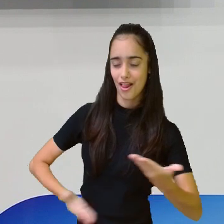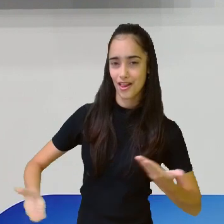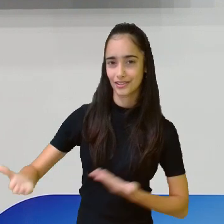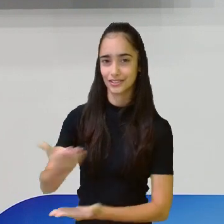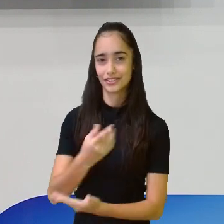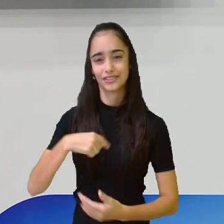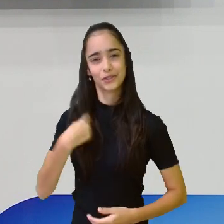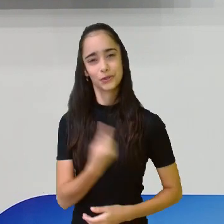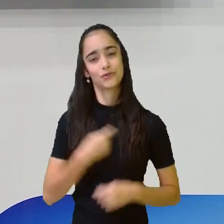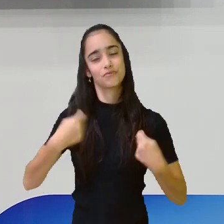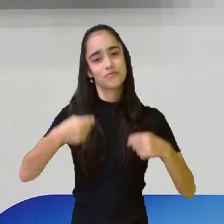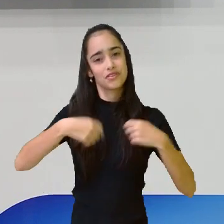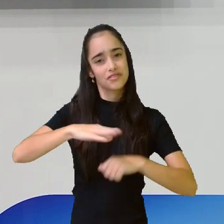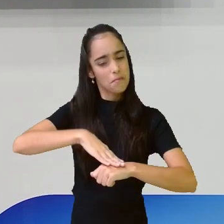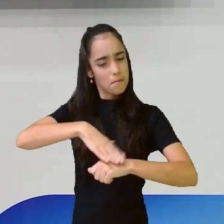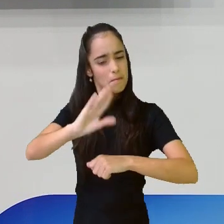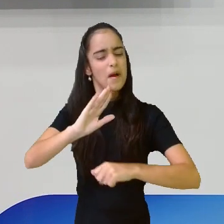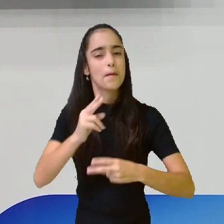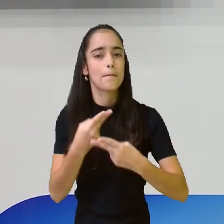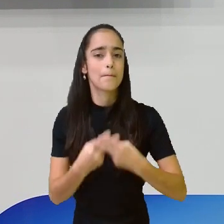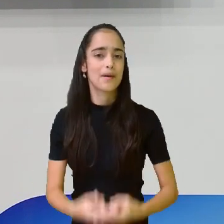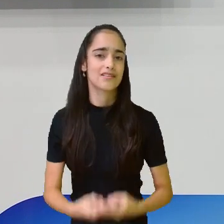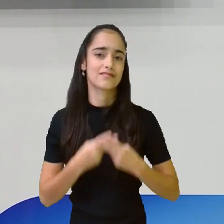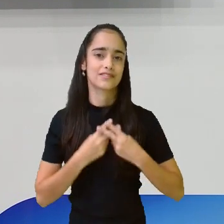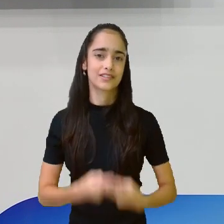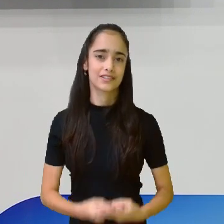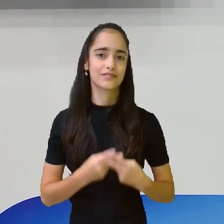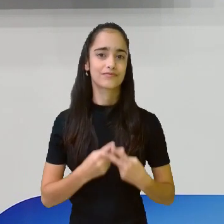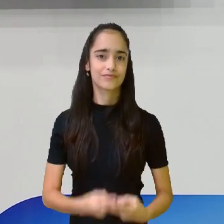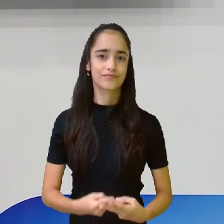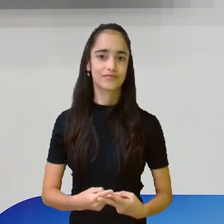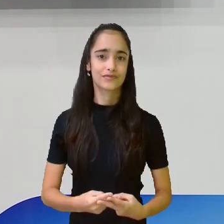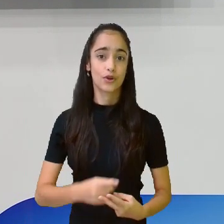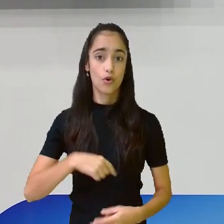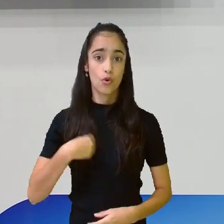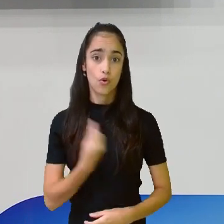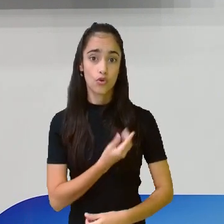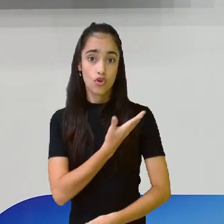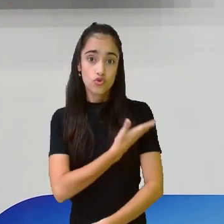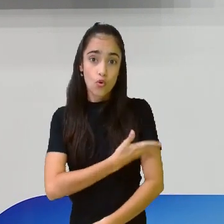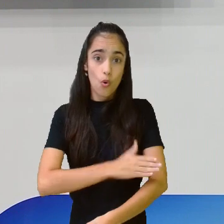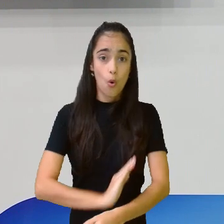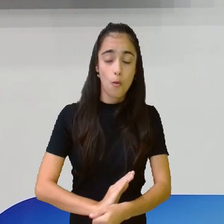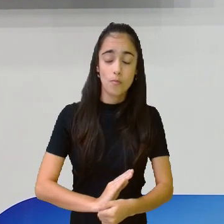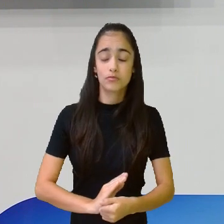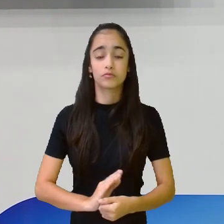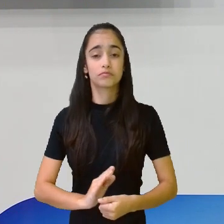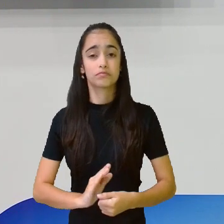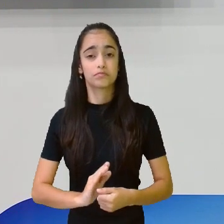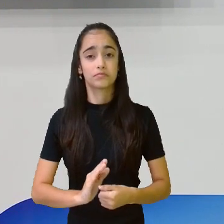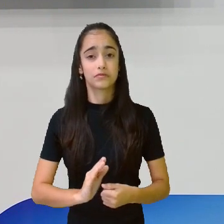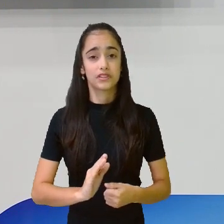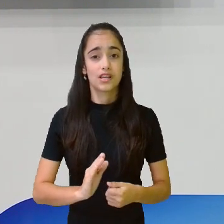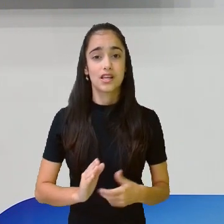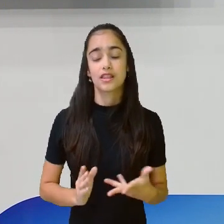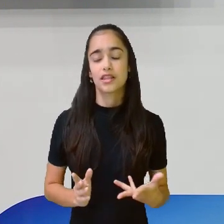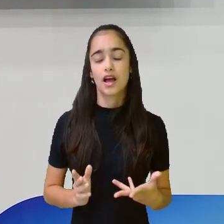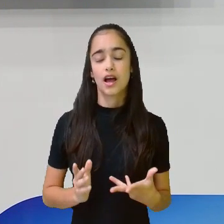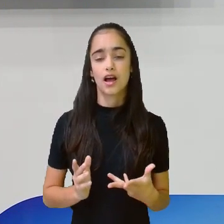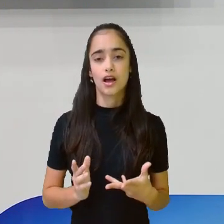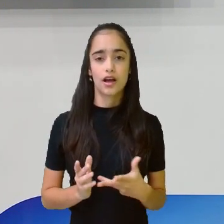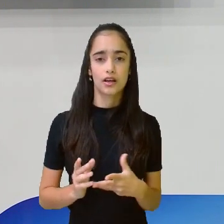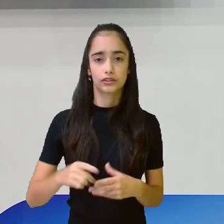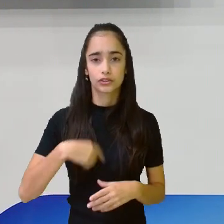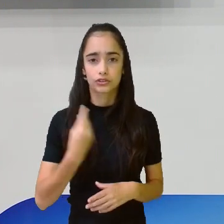ser mais paciente e menos violento. Nosso comportamento na nossa fala, na nossa maneira de se portar.